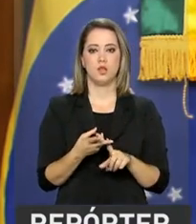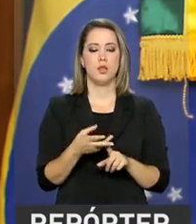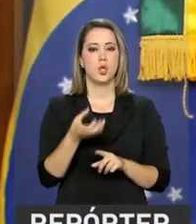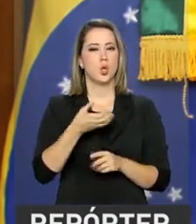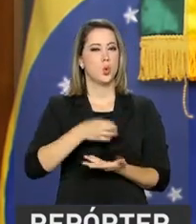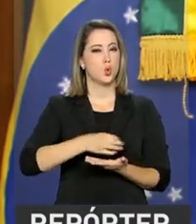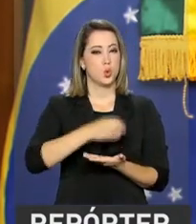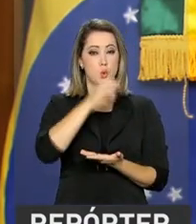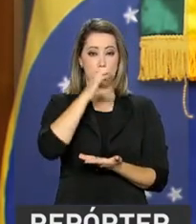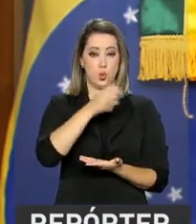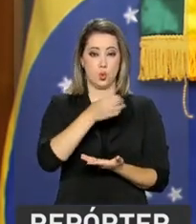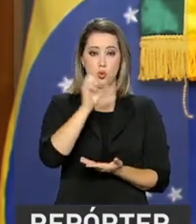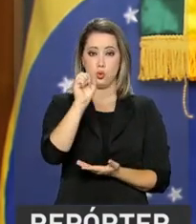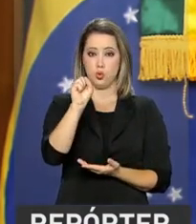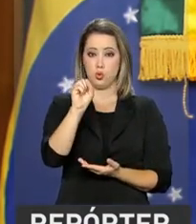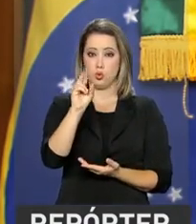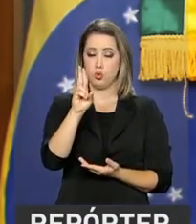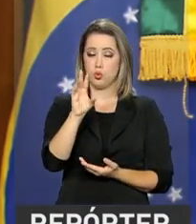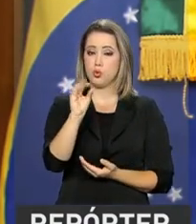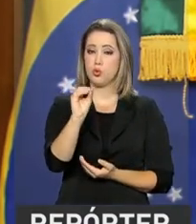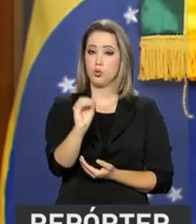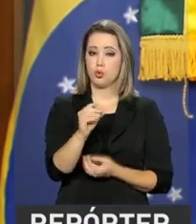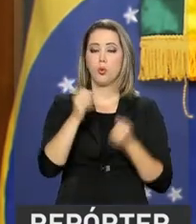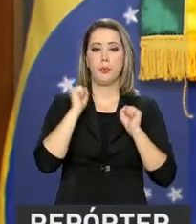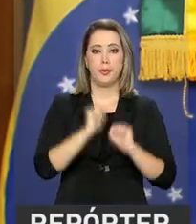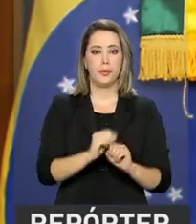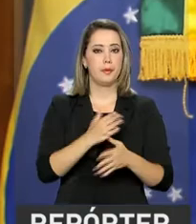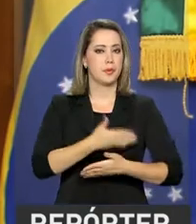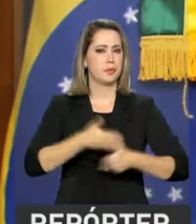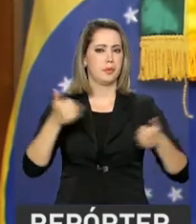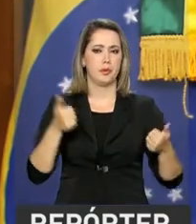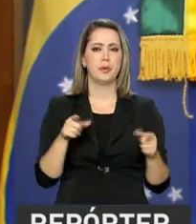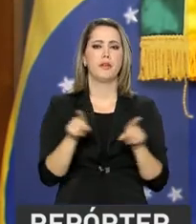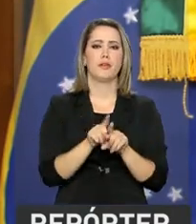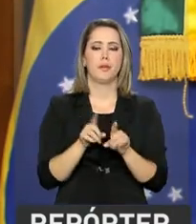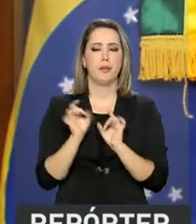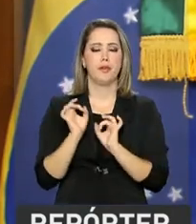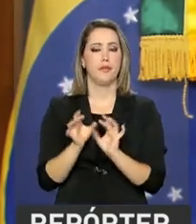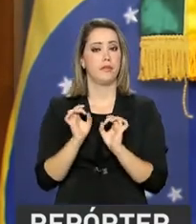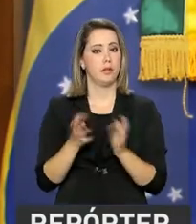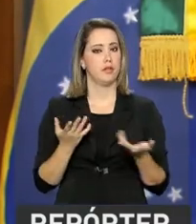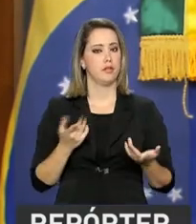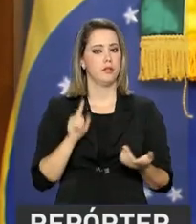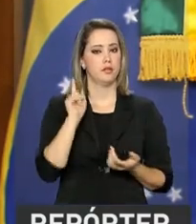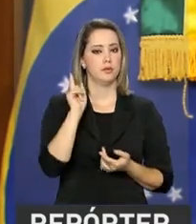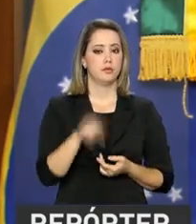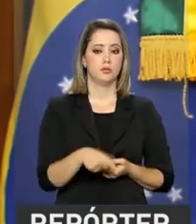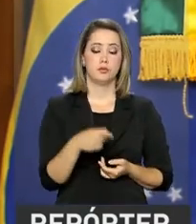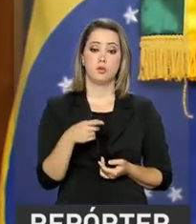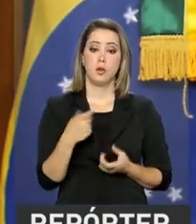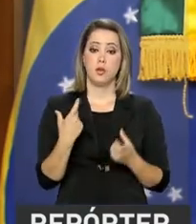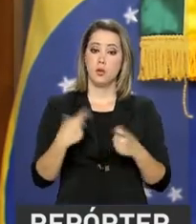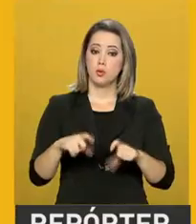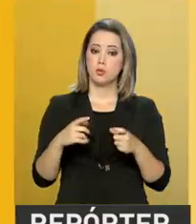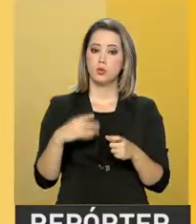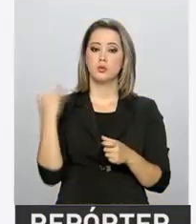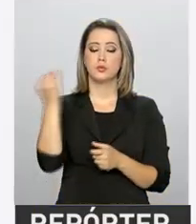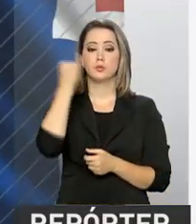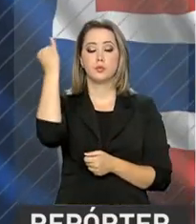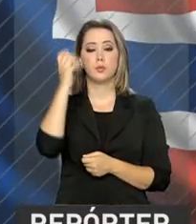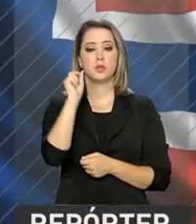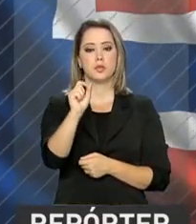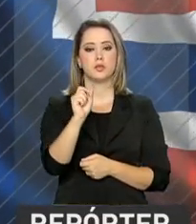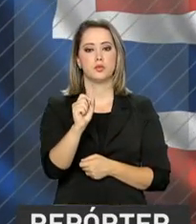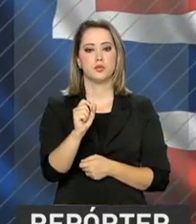sucos, nós temos a possibilidade de ampliar a nossa participação. Portanto, é um mercado promissor. A